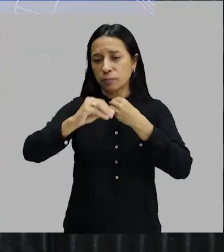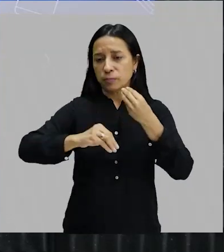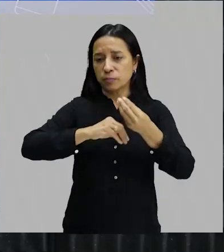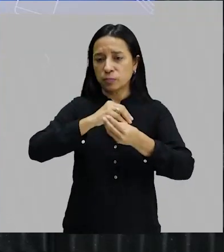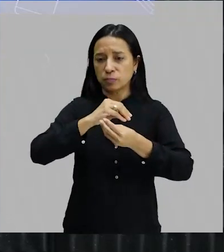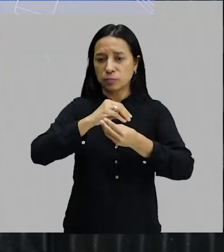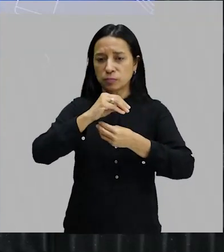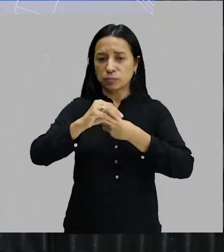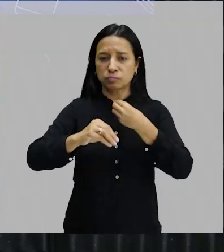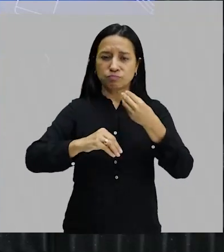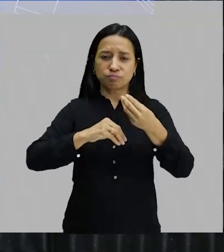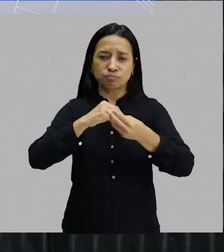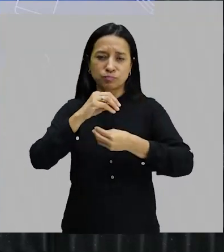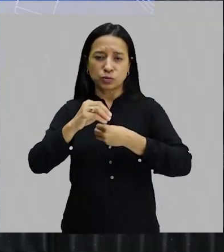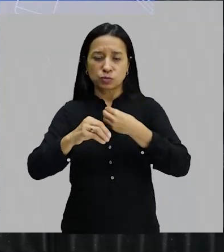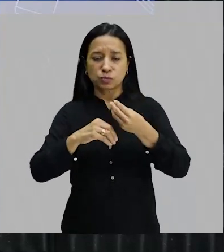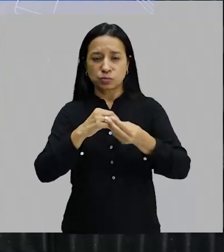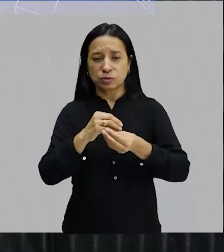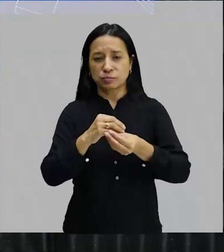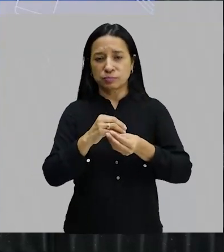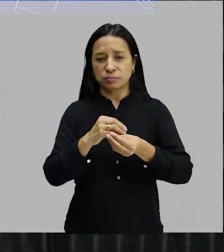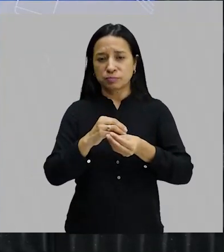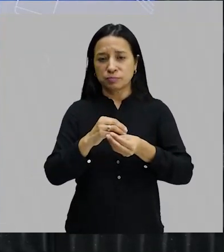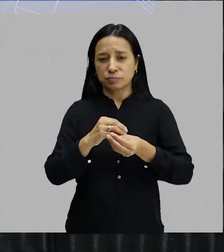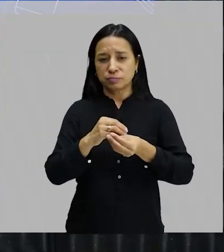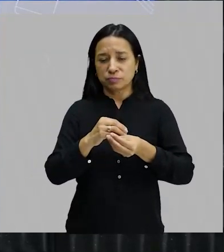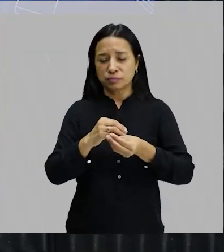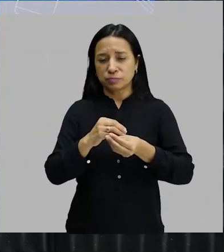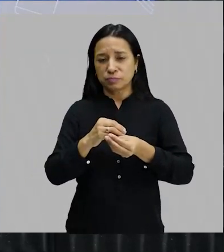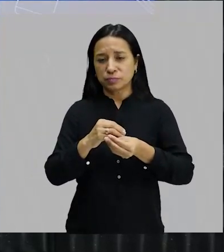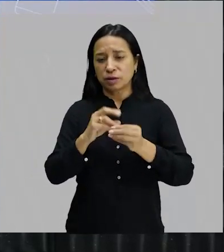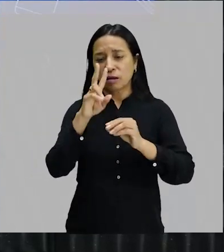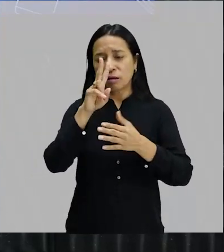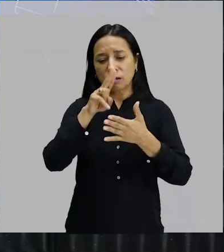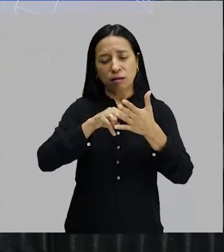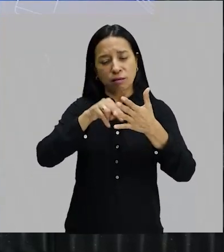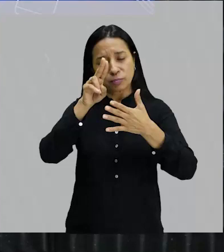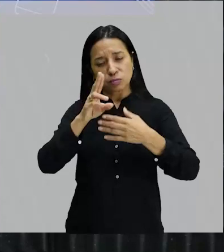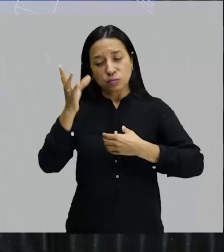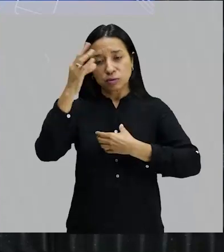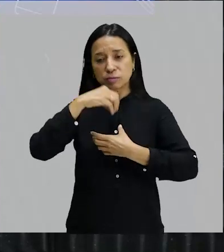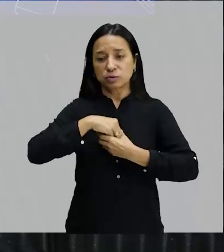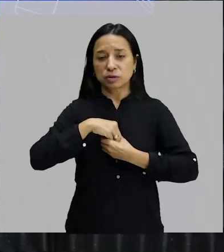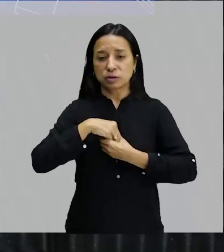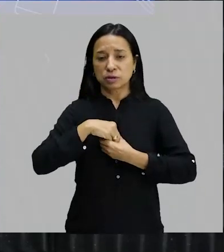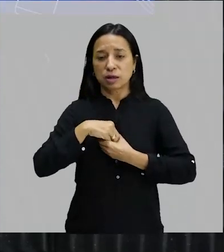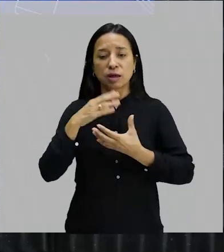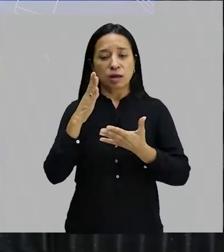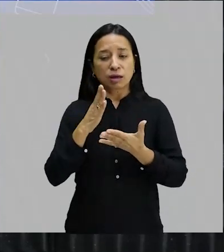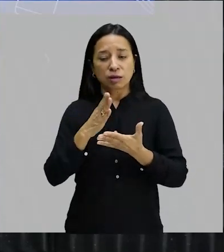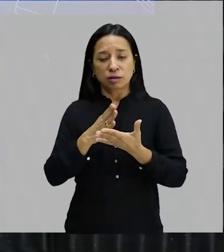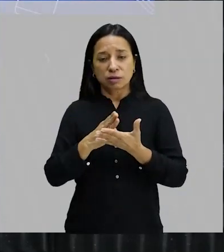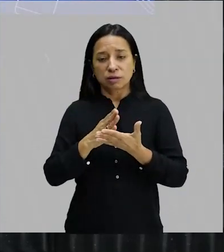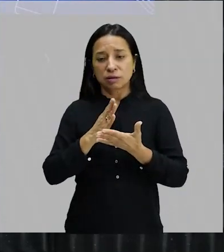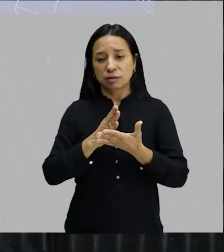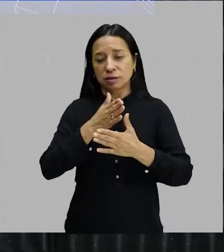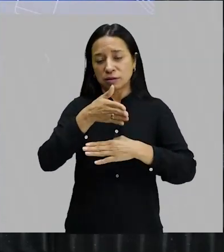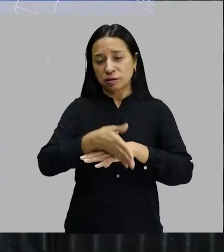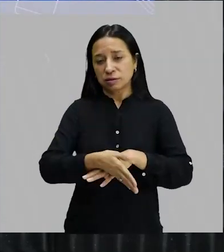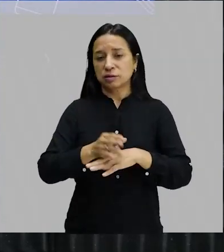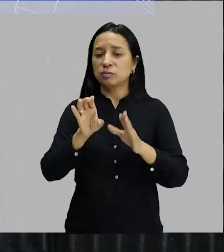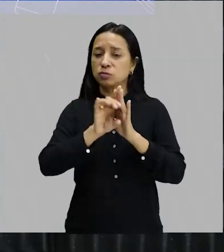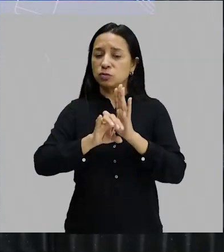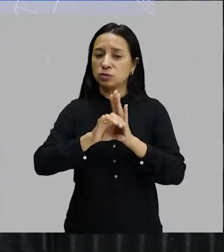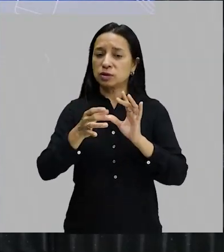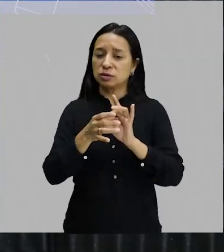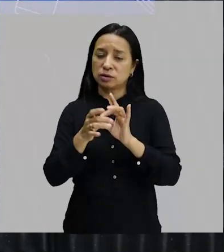Professor, mas essa escultura é meio abstrata. Pronto, acabamos de entrar no conceito da liberdade e na geometria. O monumento aos